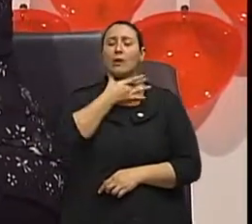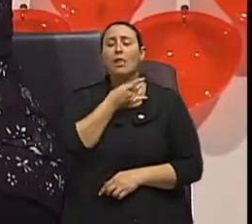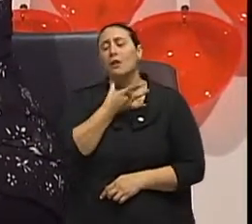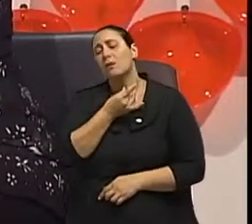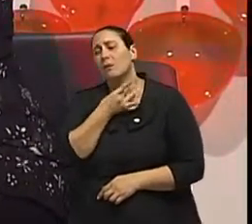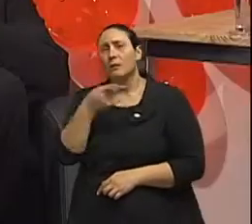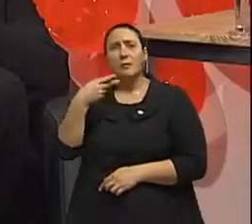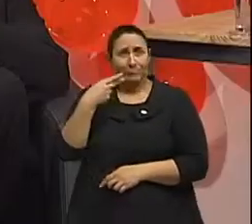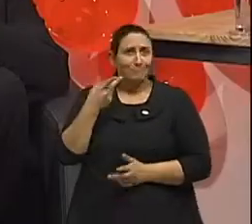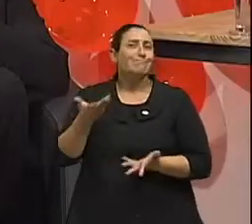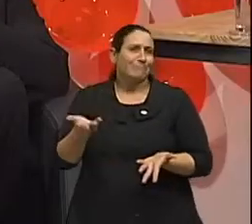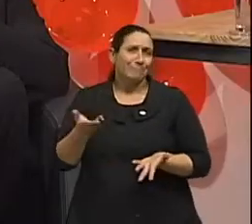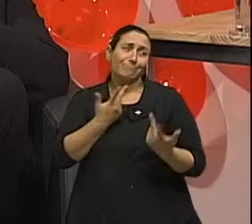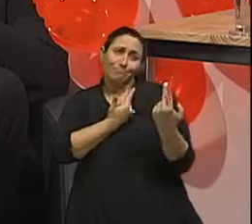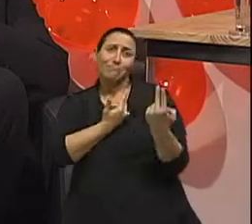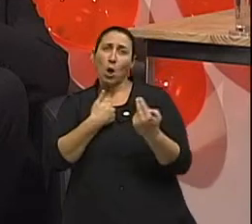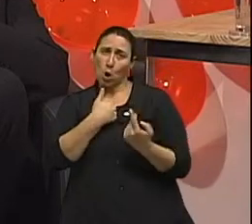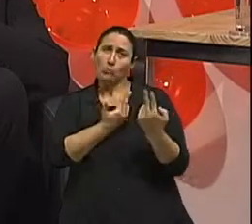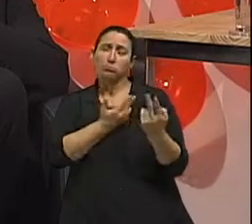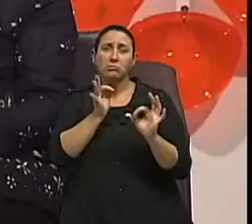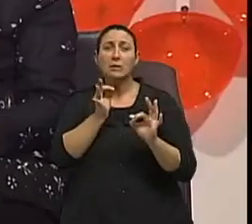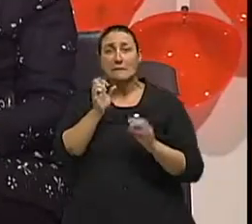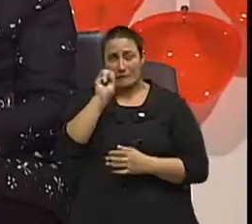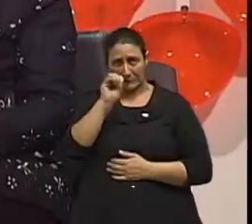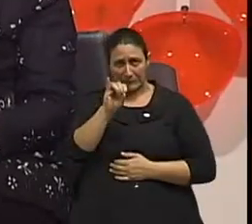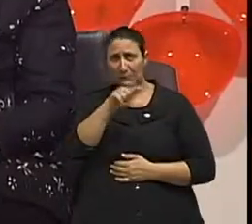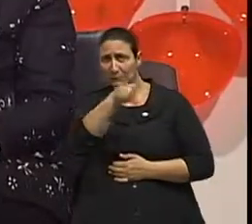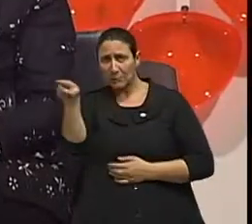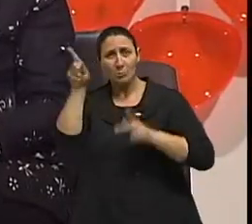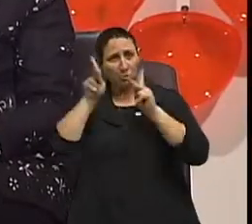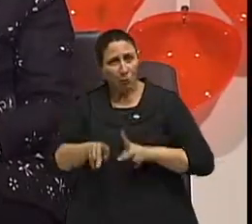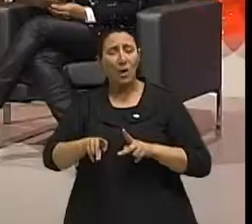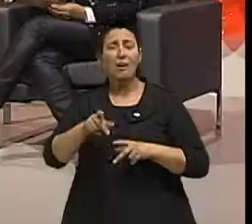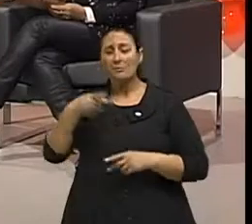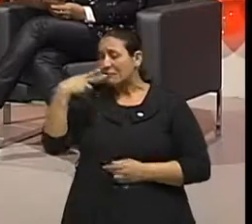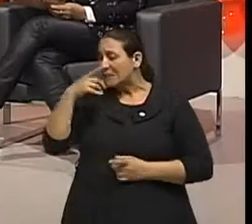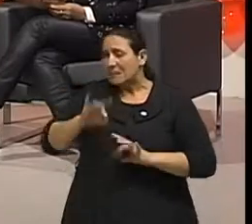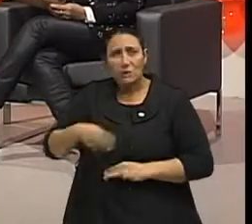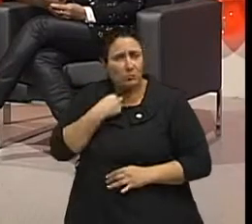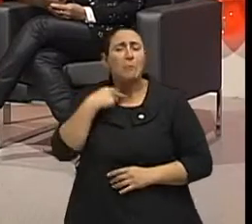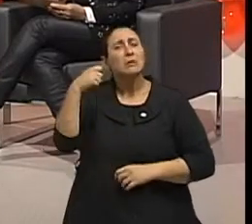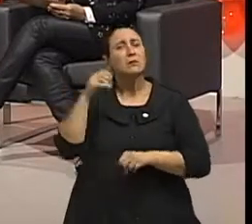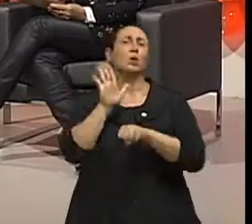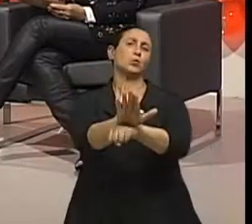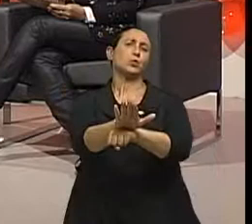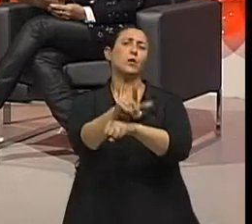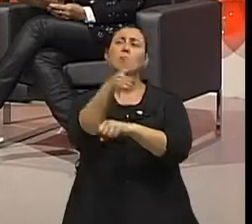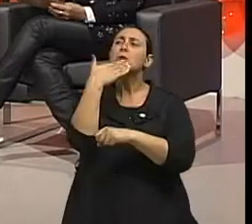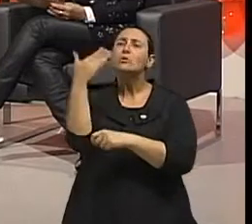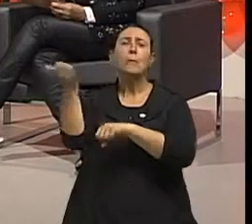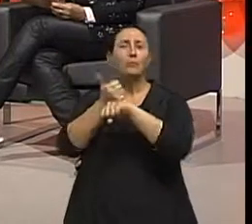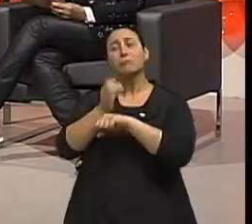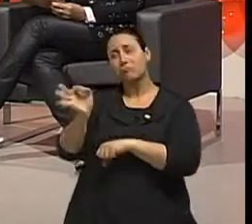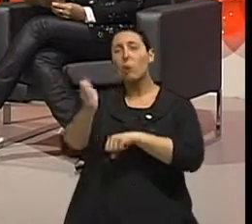e nós pensamos igual, aliás, eu concordo com ele, de que realmente precisa de ajuda, né doutor? Precisa. Precisa de ajuda. Ajuda profissional,